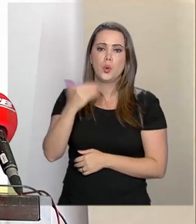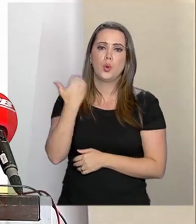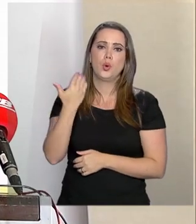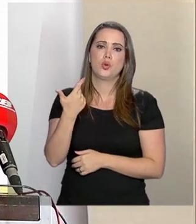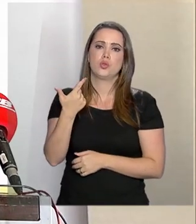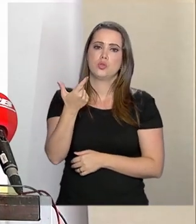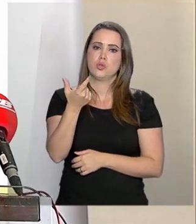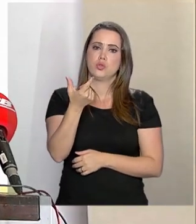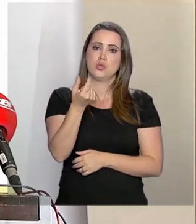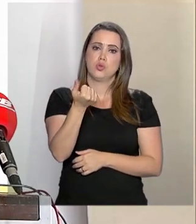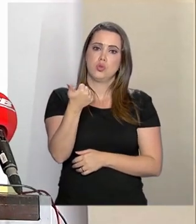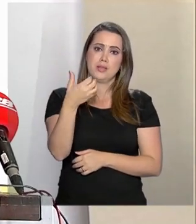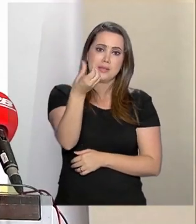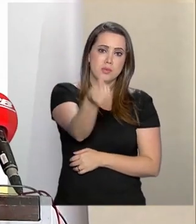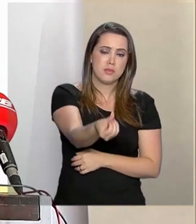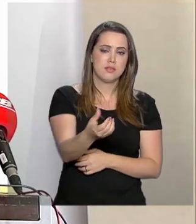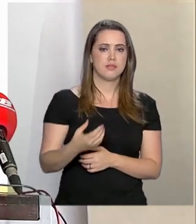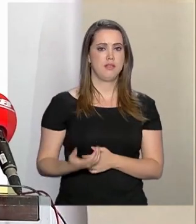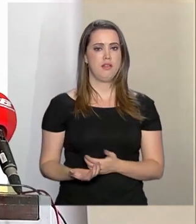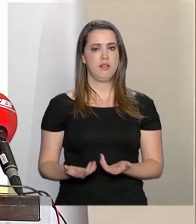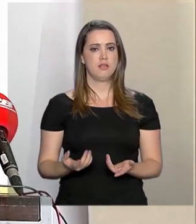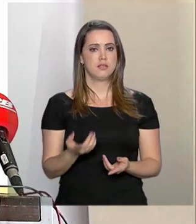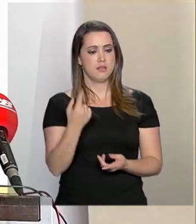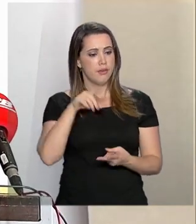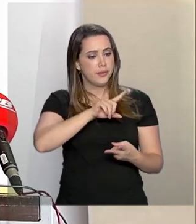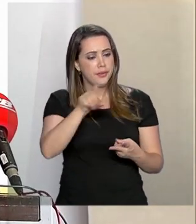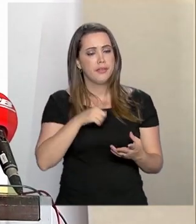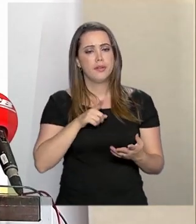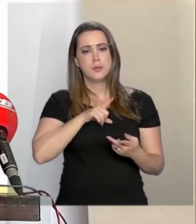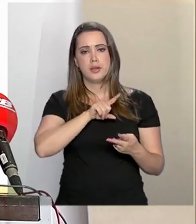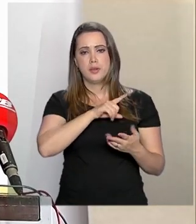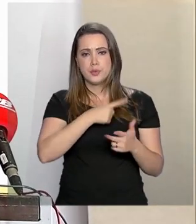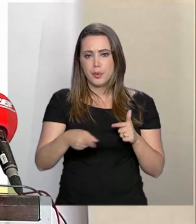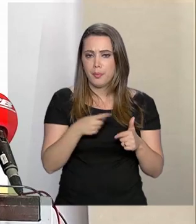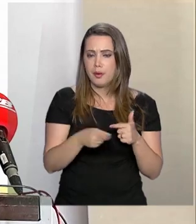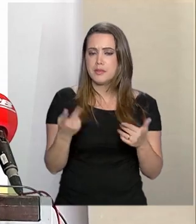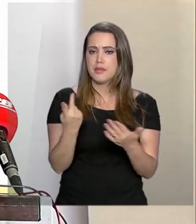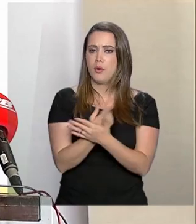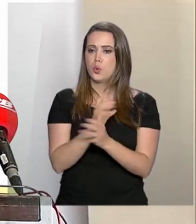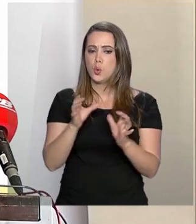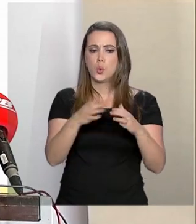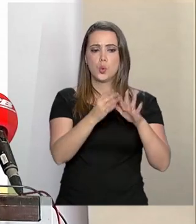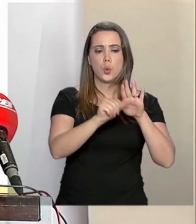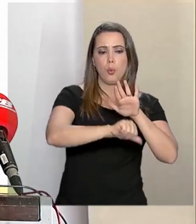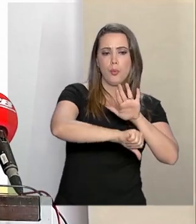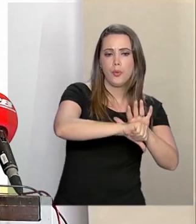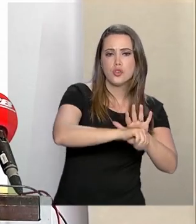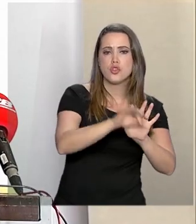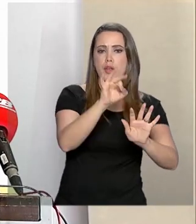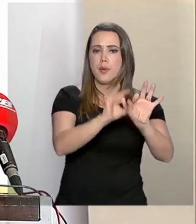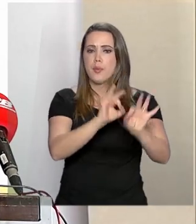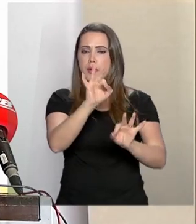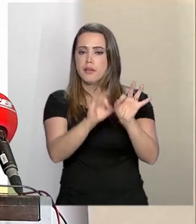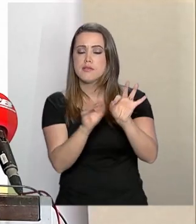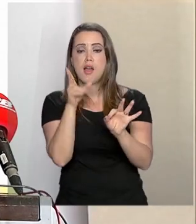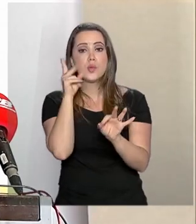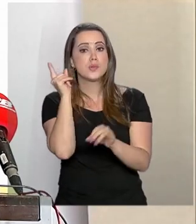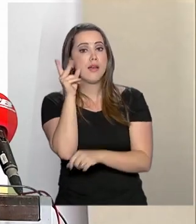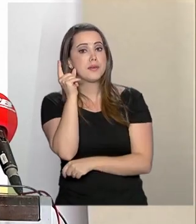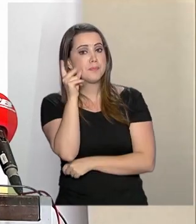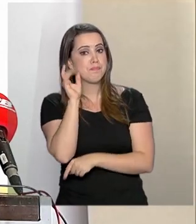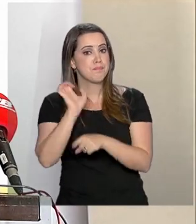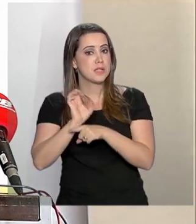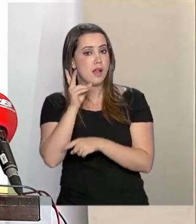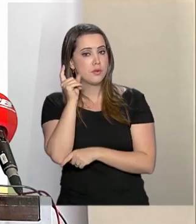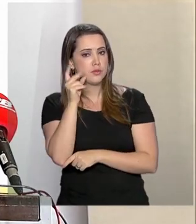2016. A ilustrar esses episódios recentes envolvendo organizações criminosas no Estado do Ceará. Foram